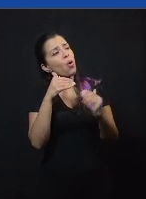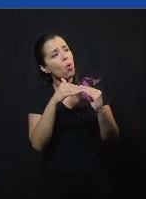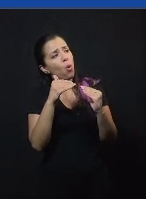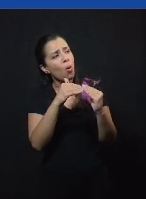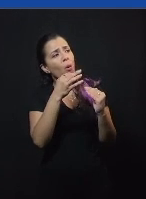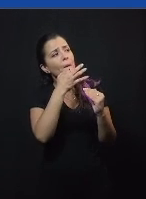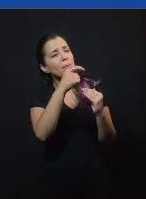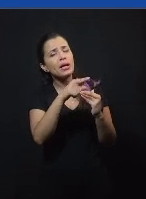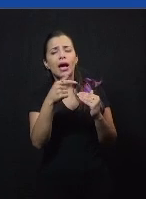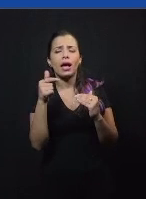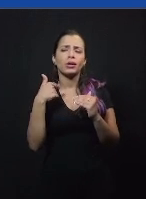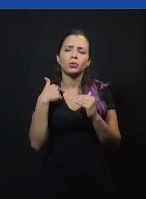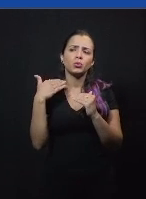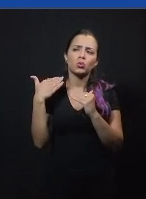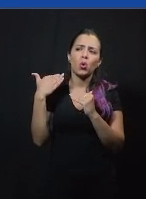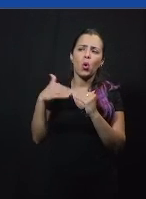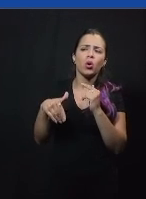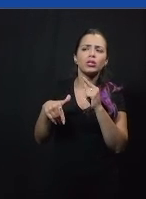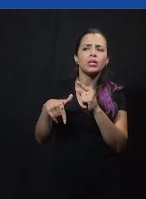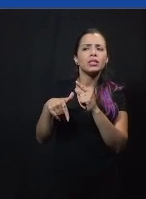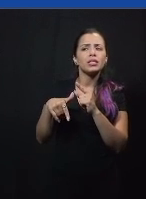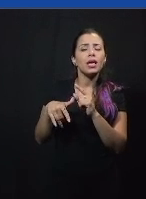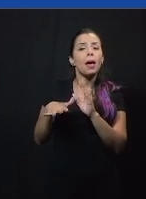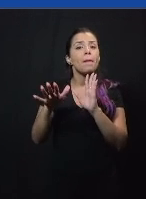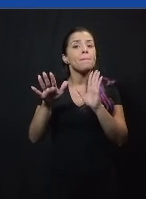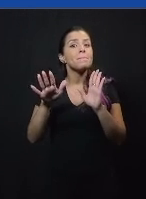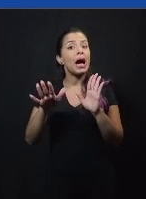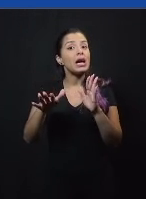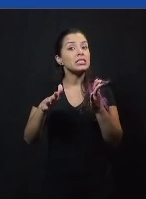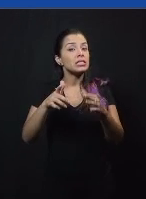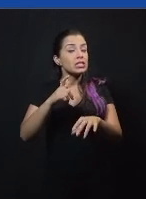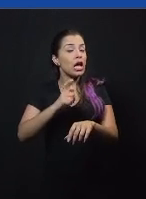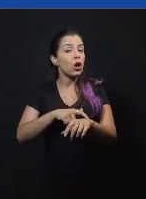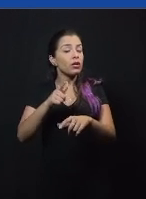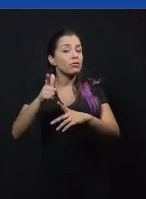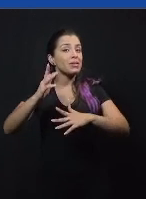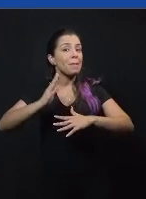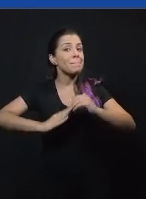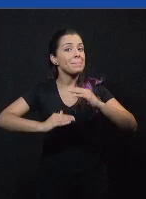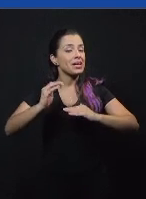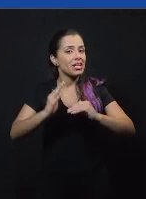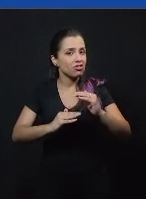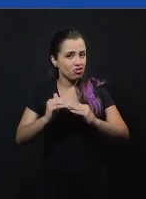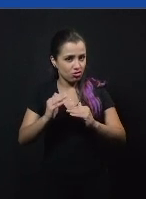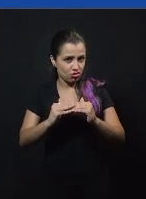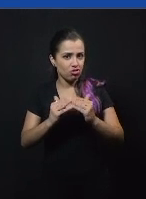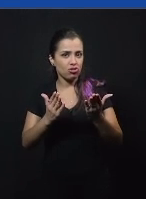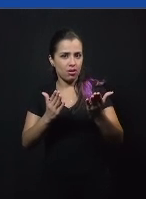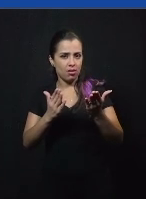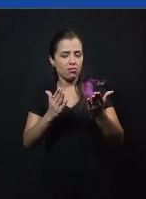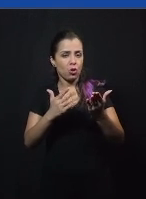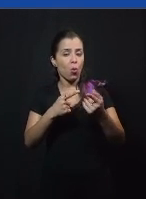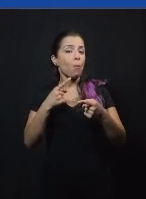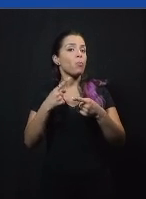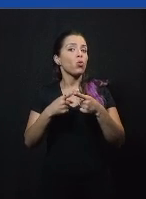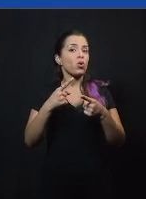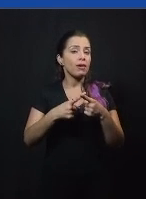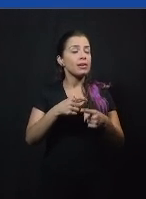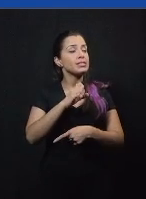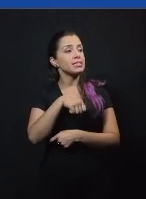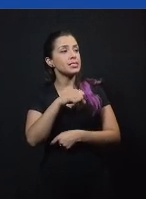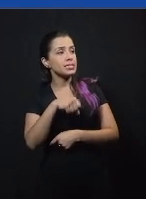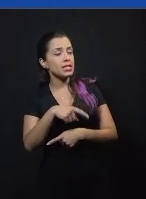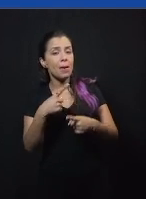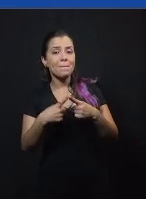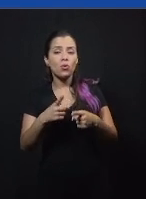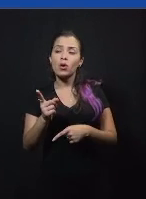eu concordo com essa visão de mundo mas quando eu faço esse exercício de quem discorda o que que a pessoa pensa né